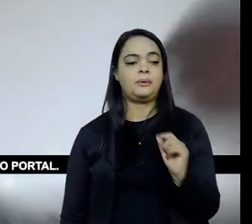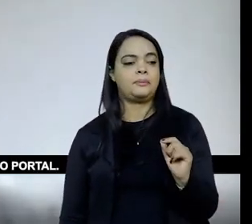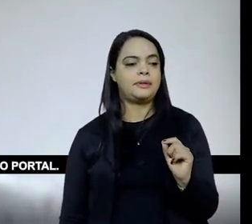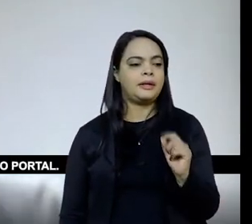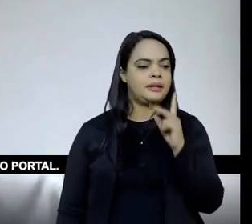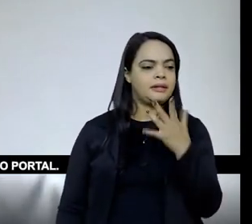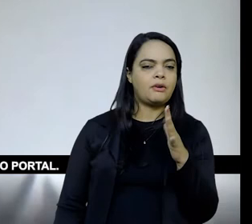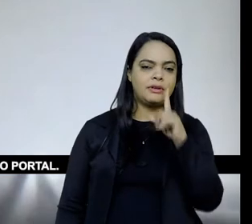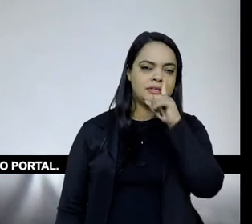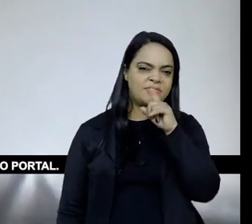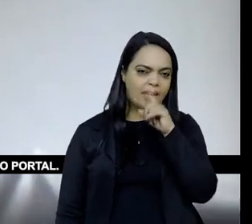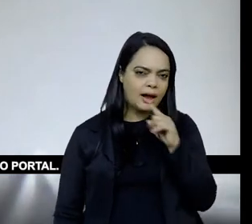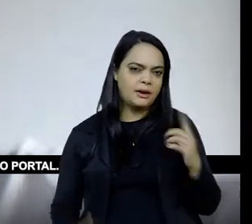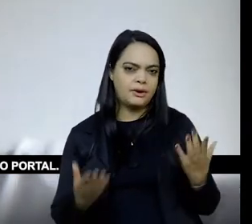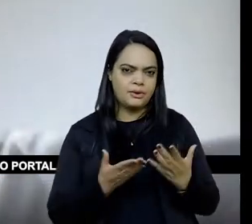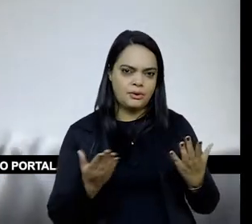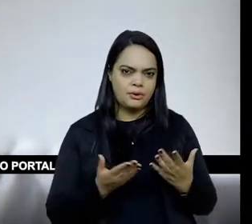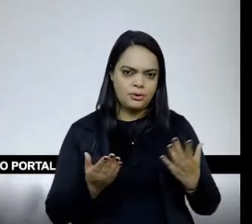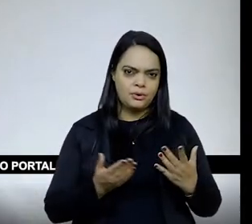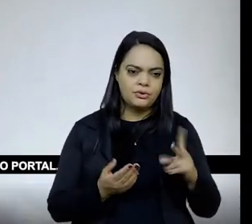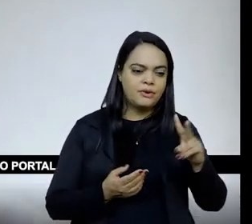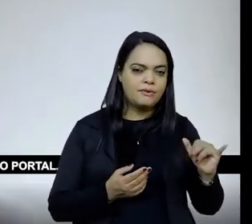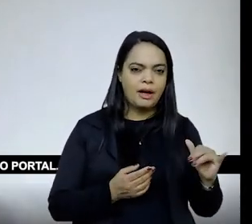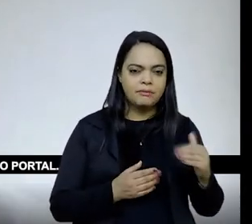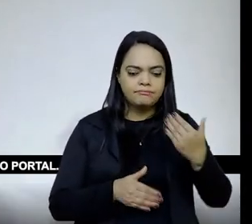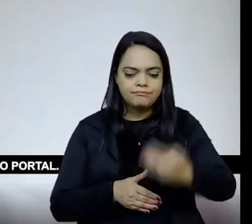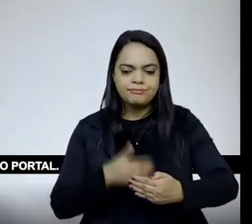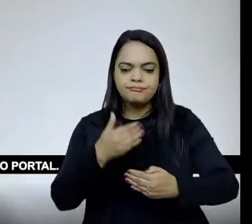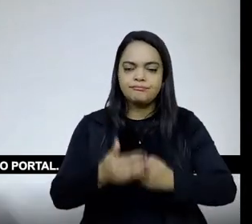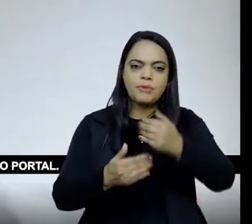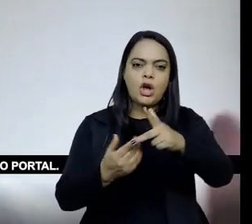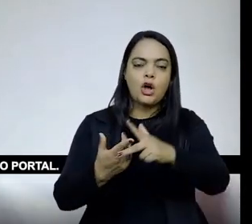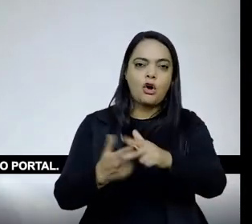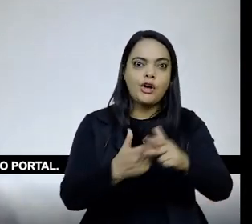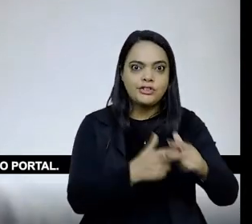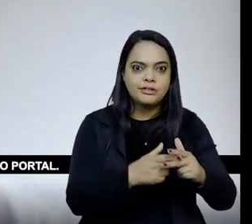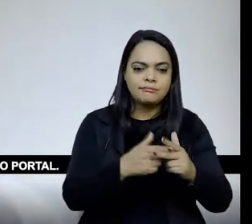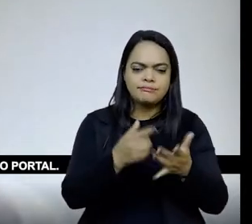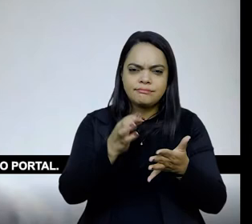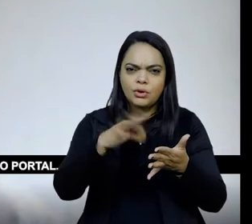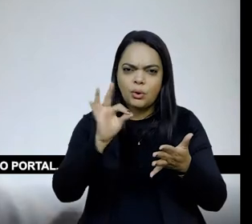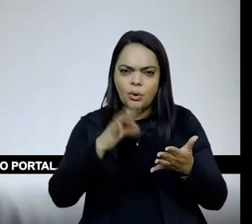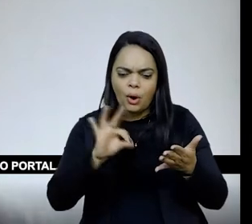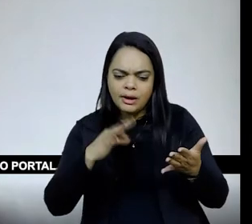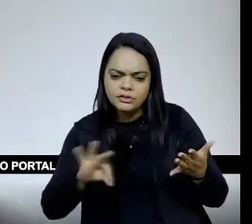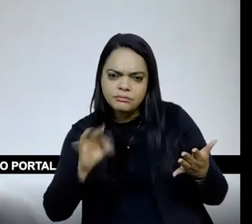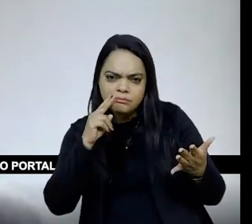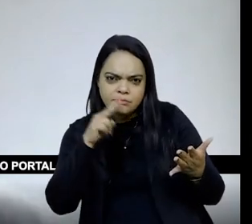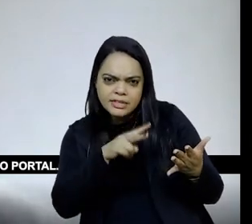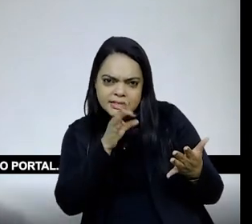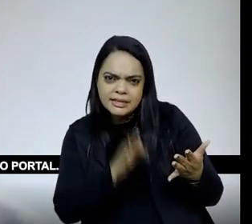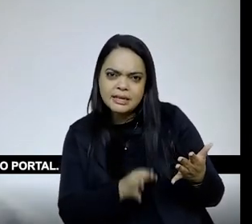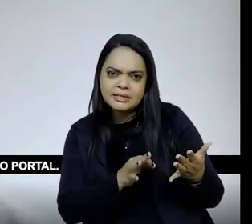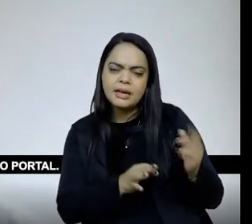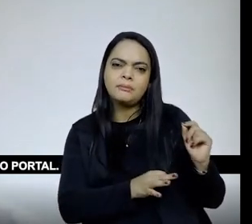ela vai ser corrigida por três, quatro, cinco ali, num certo esquema de autogoverno, de